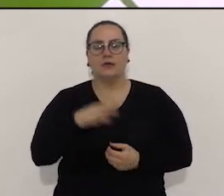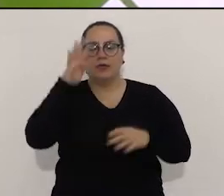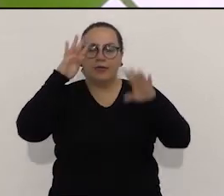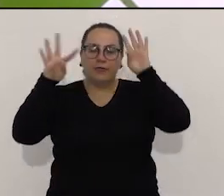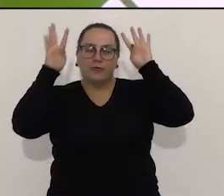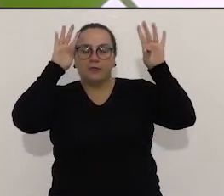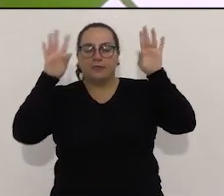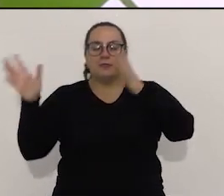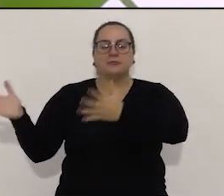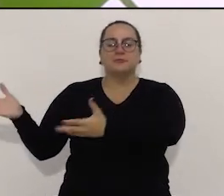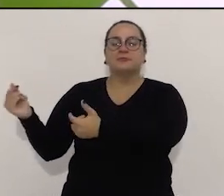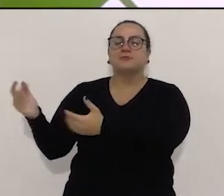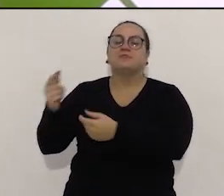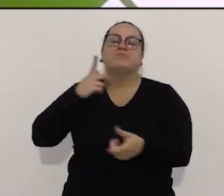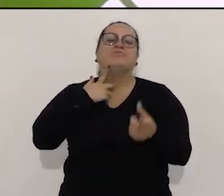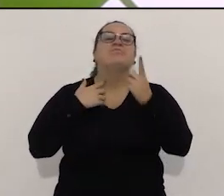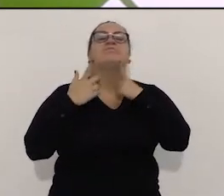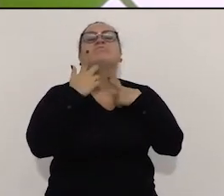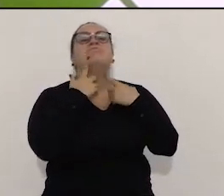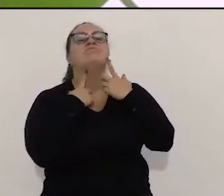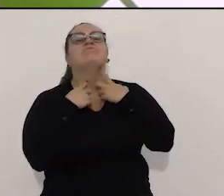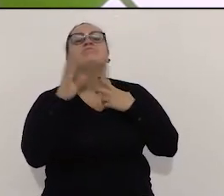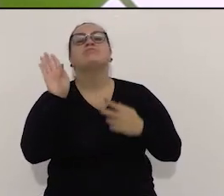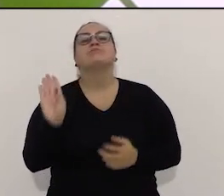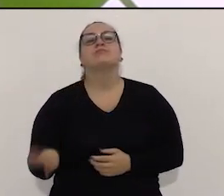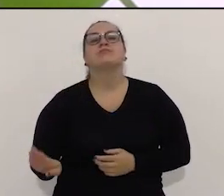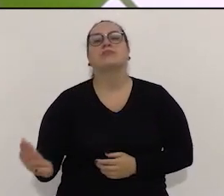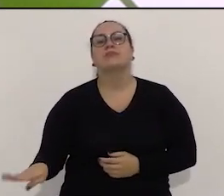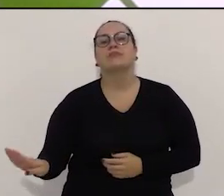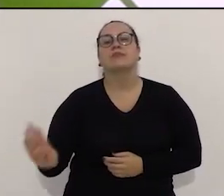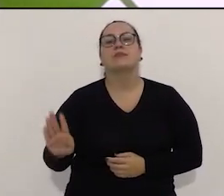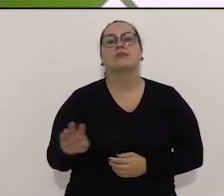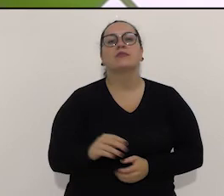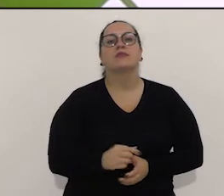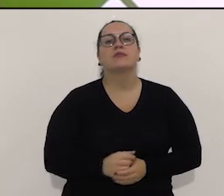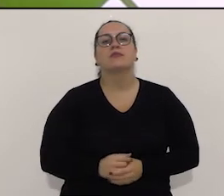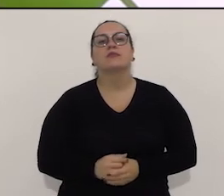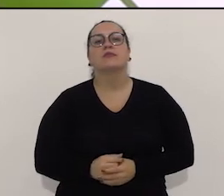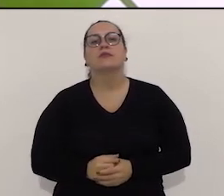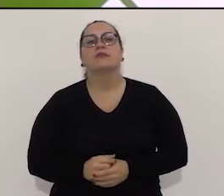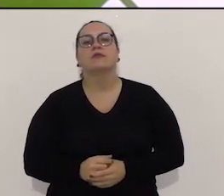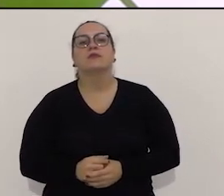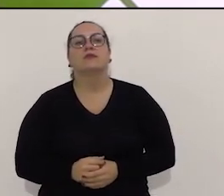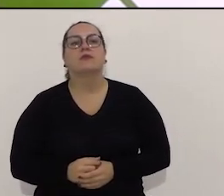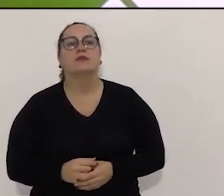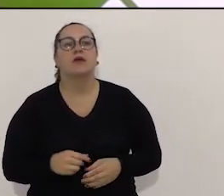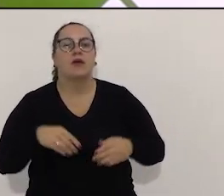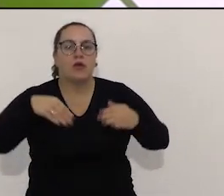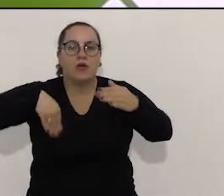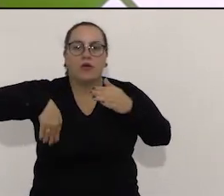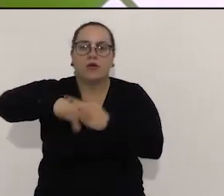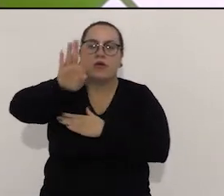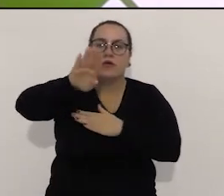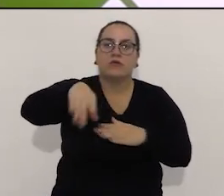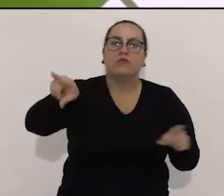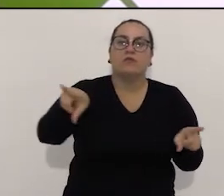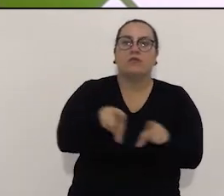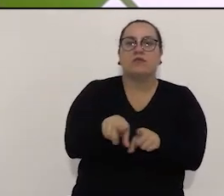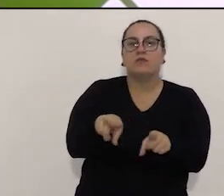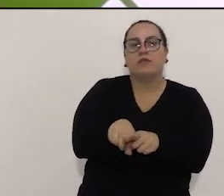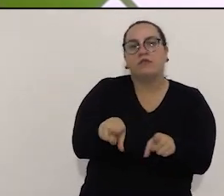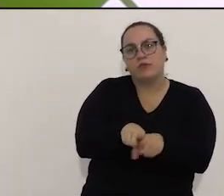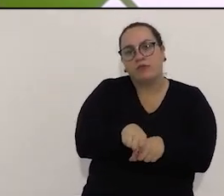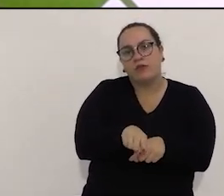a Varé, para o sonho dos meninos, tem desejo de jogar o seu basquete. Você vê várias quadras pela cidade e incentivar o futsal também, né? Acho que é